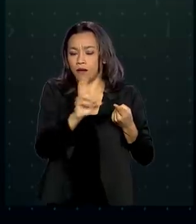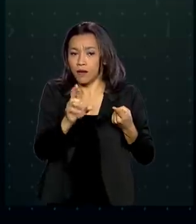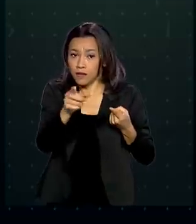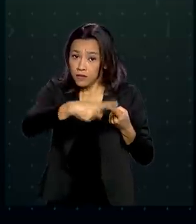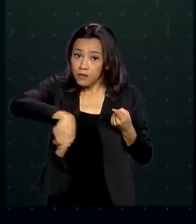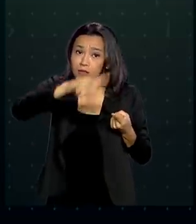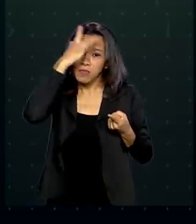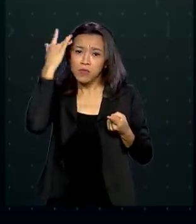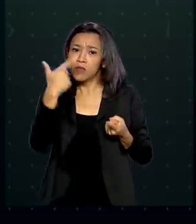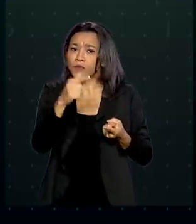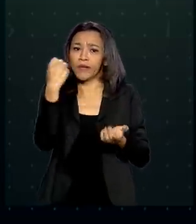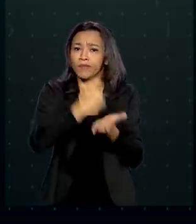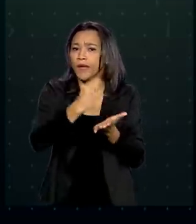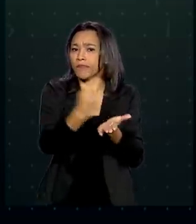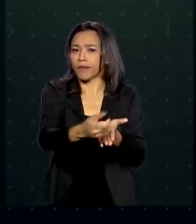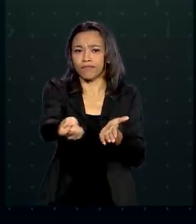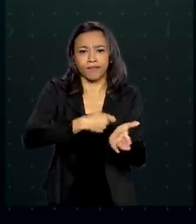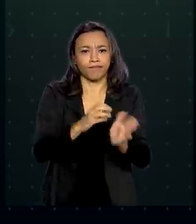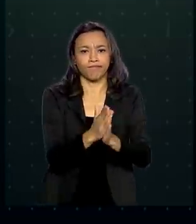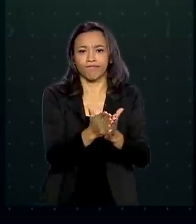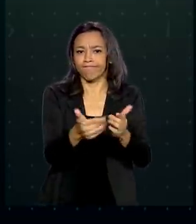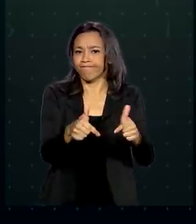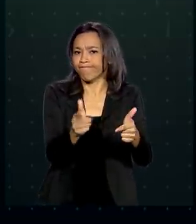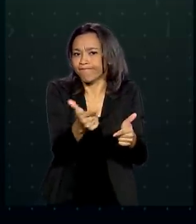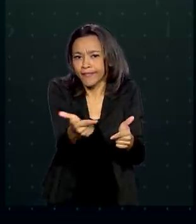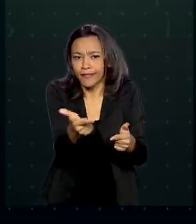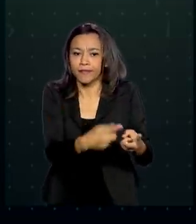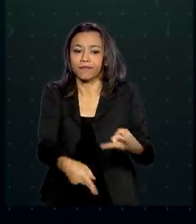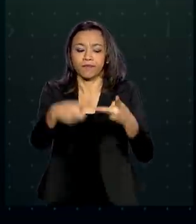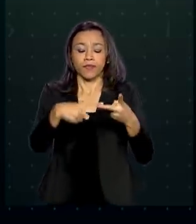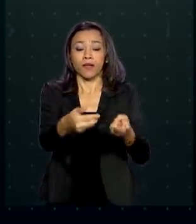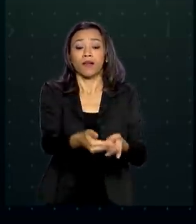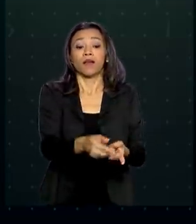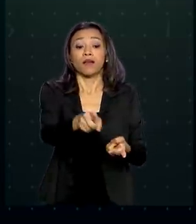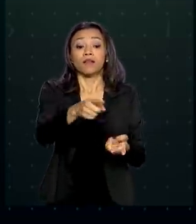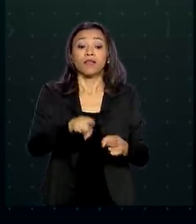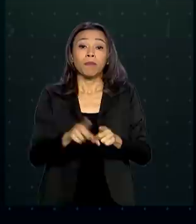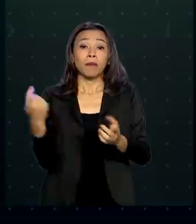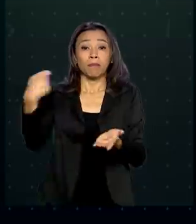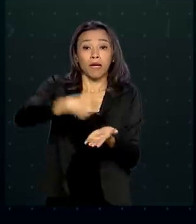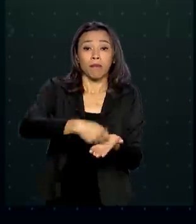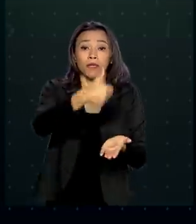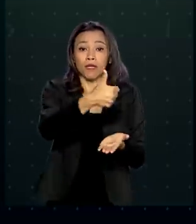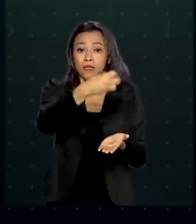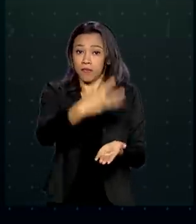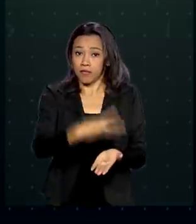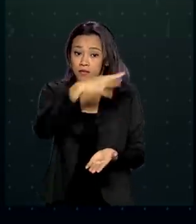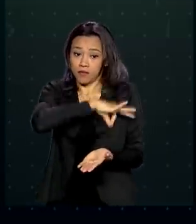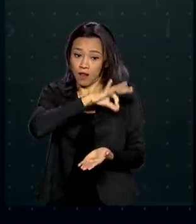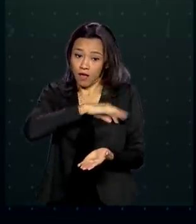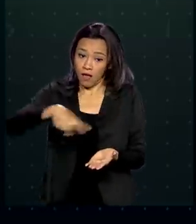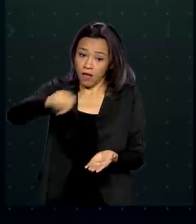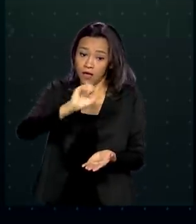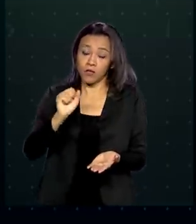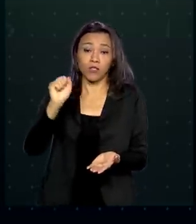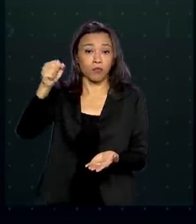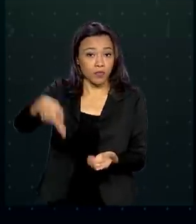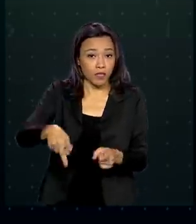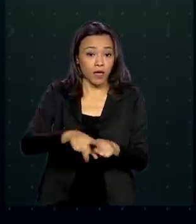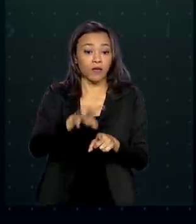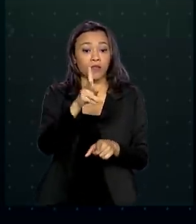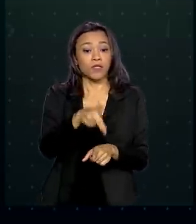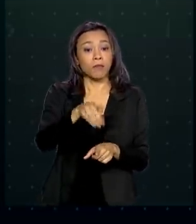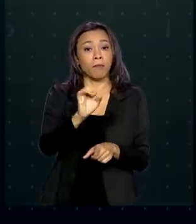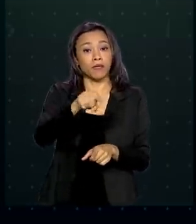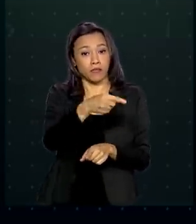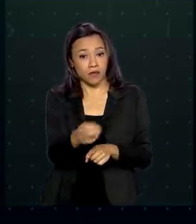trabalhadores informais, antecipar o pagamento do 13º salário de aposentados e pensionistas, a inclusão de 1 milhão e